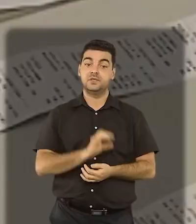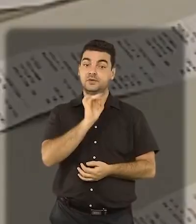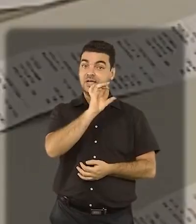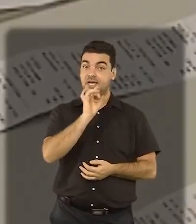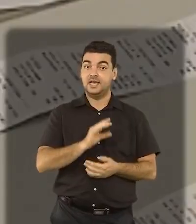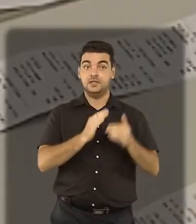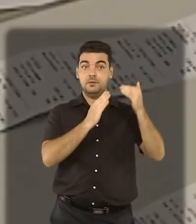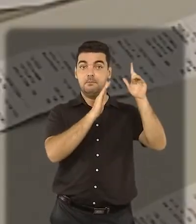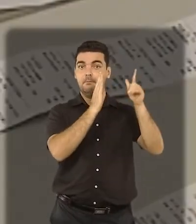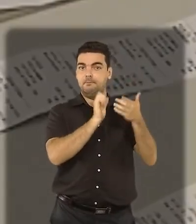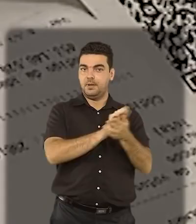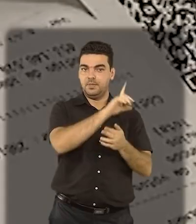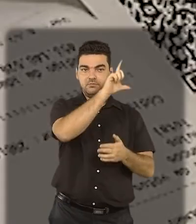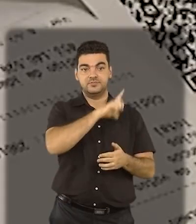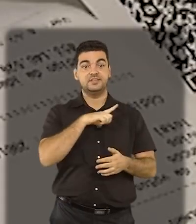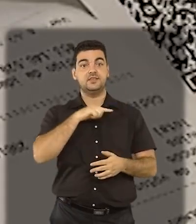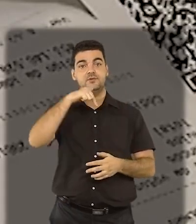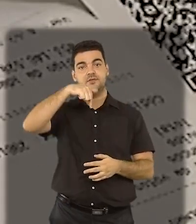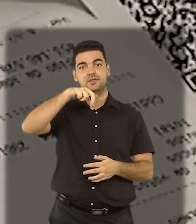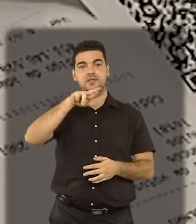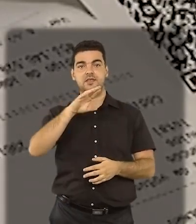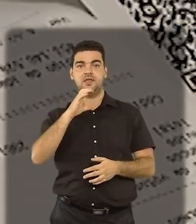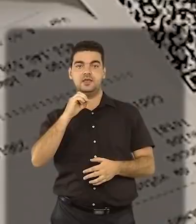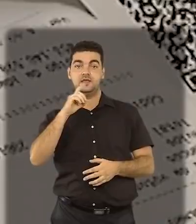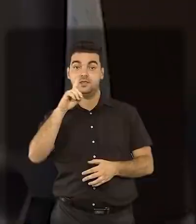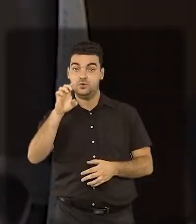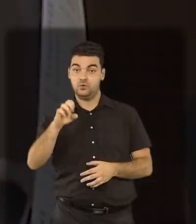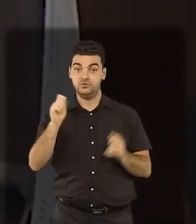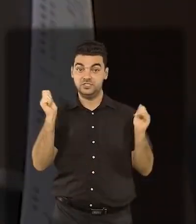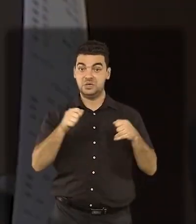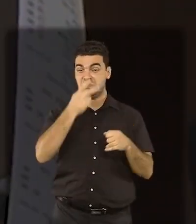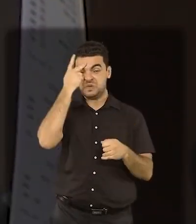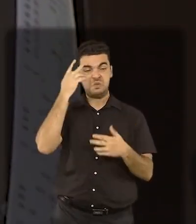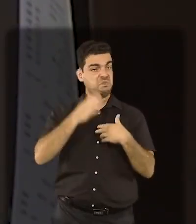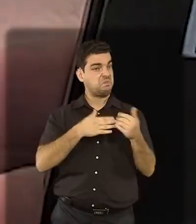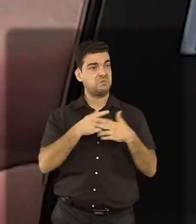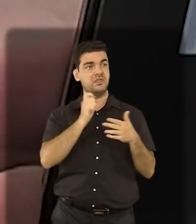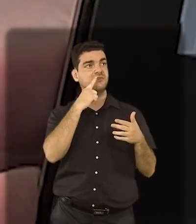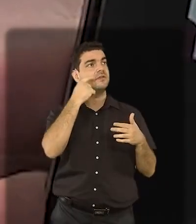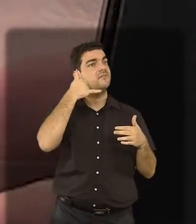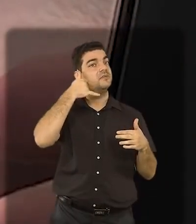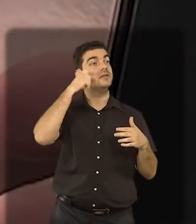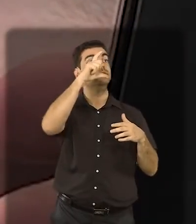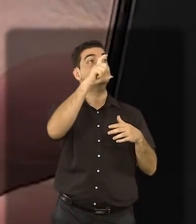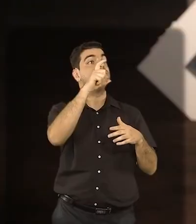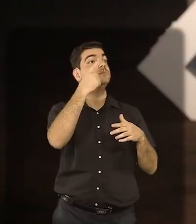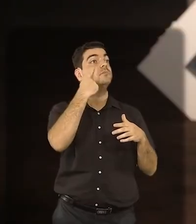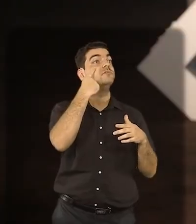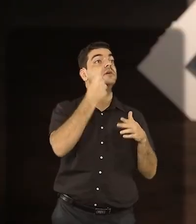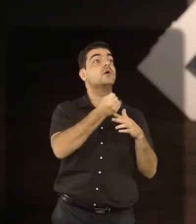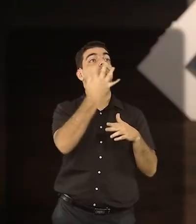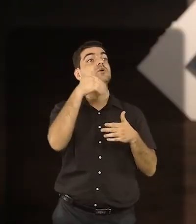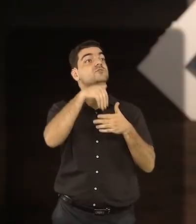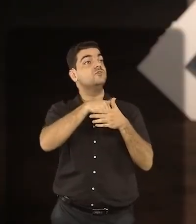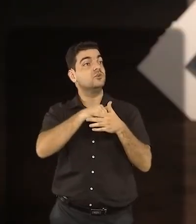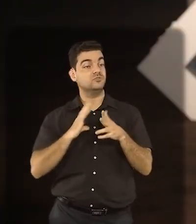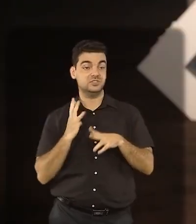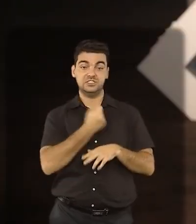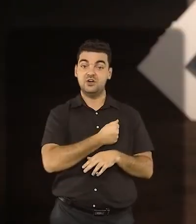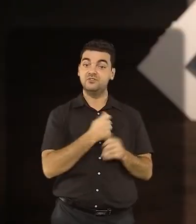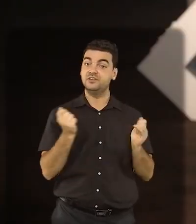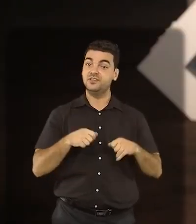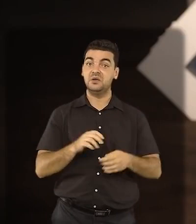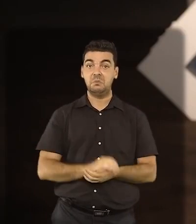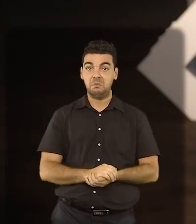têm um QR Code que permite a qualquer pessoa registrar em seu celular os votos computados